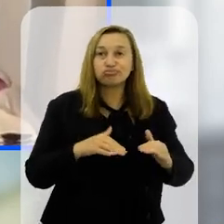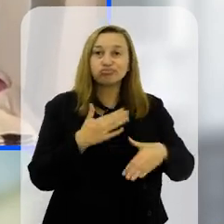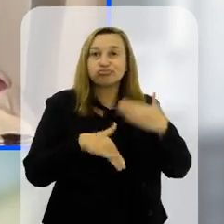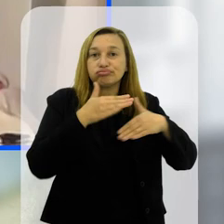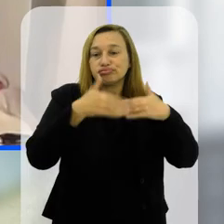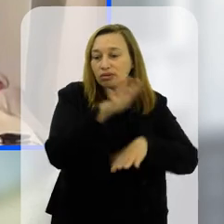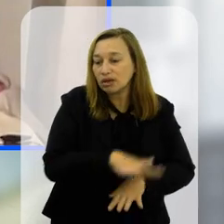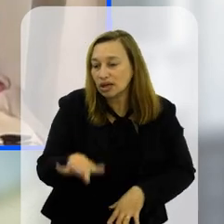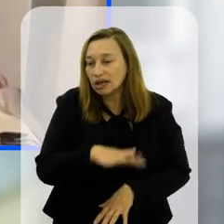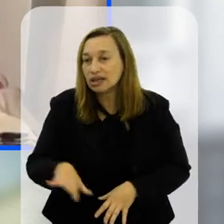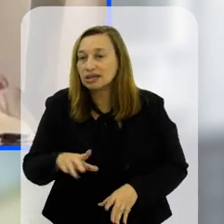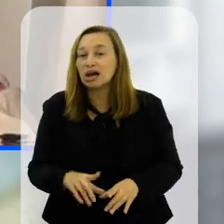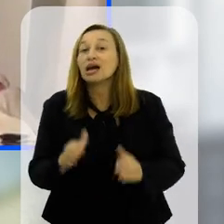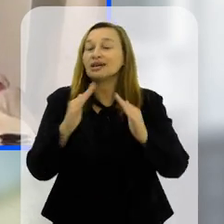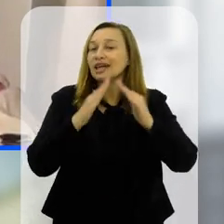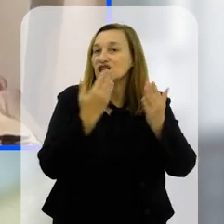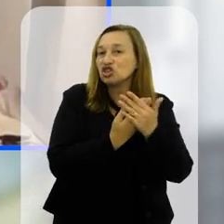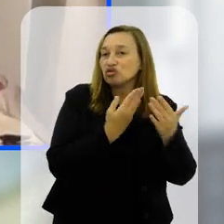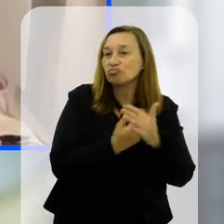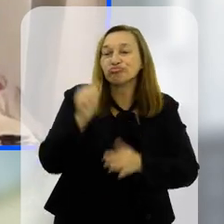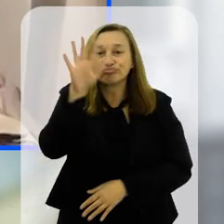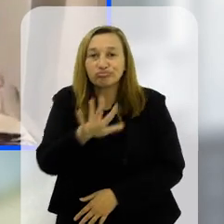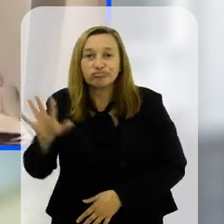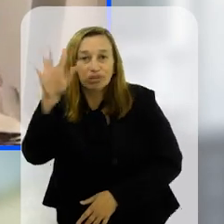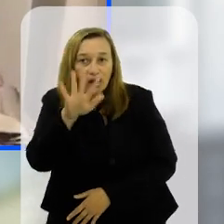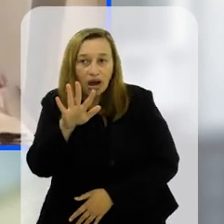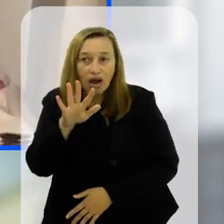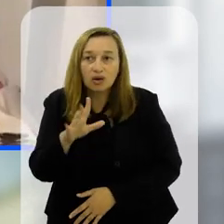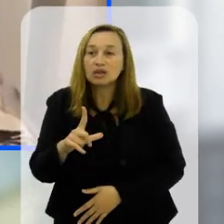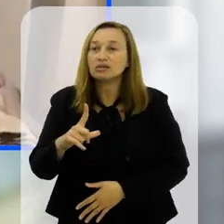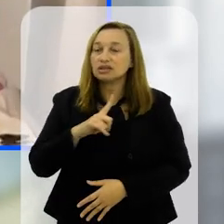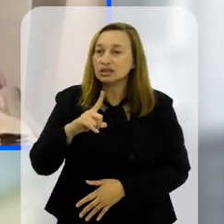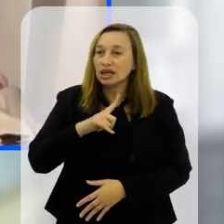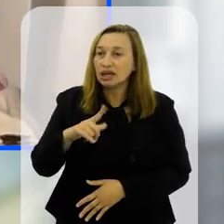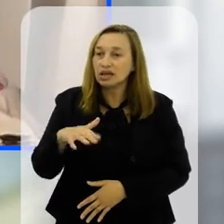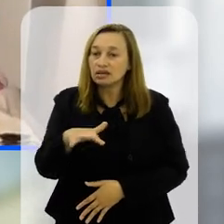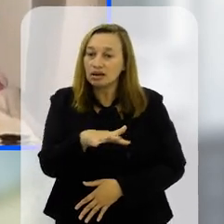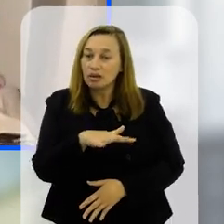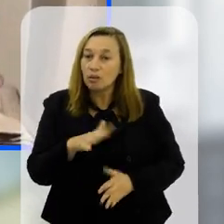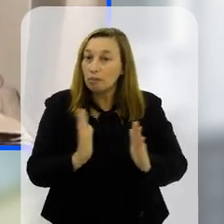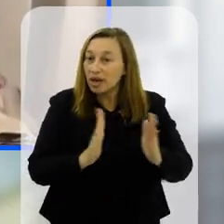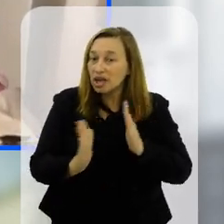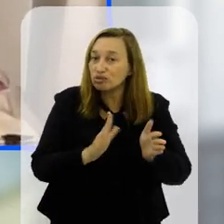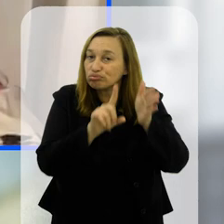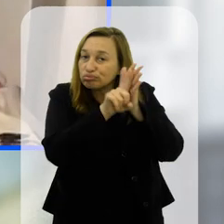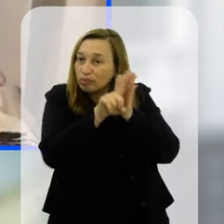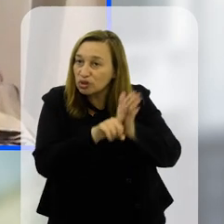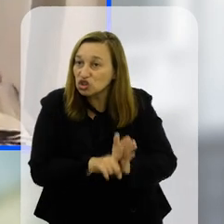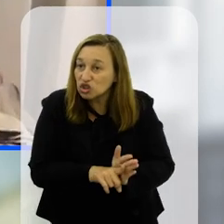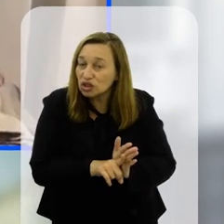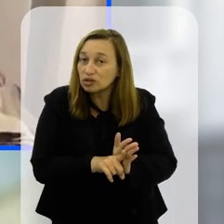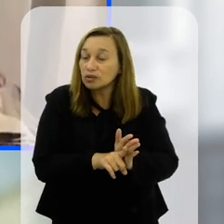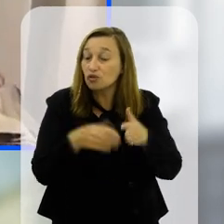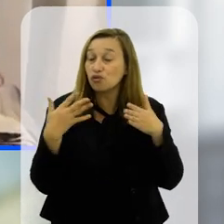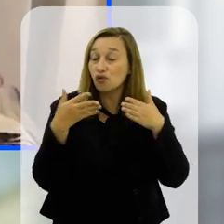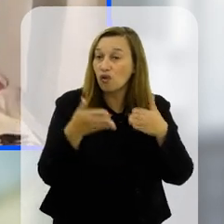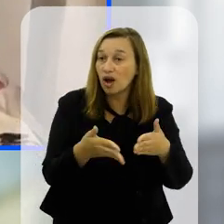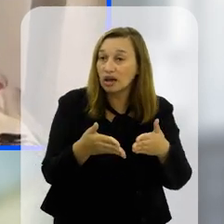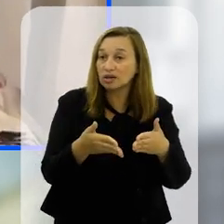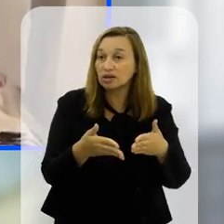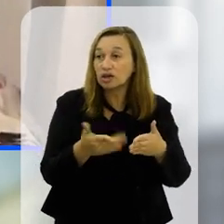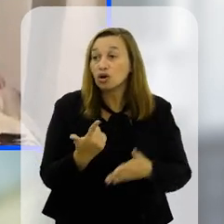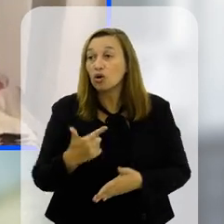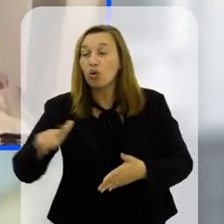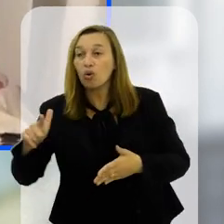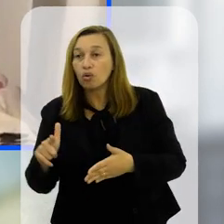então, assim, na escola, de um modo geral a gente tem a parte da pesquisa a gente consegue fazer as pesquisas de modo direcionado